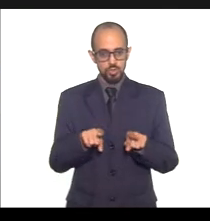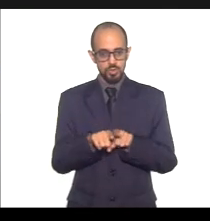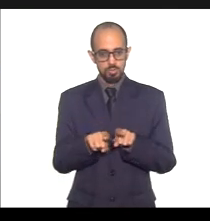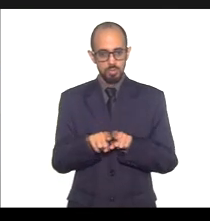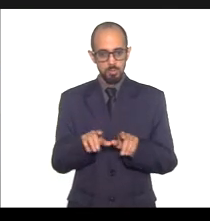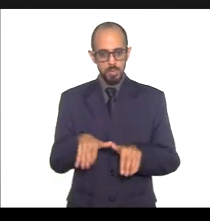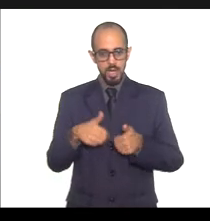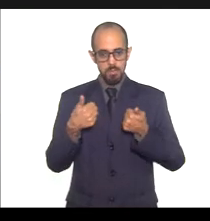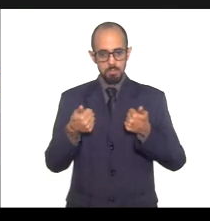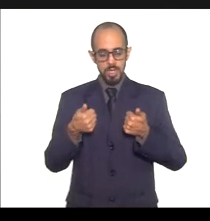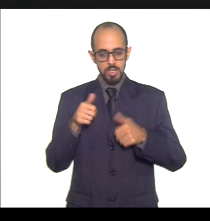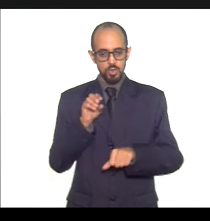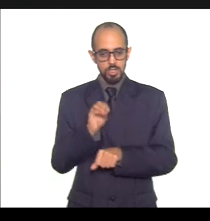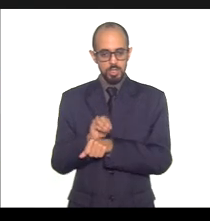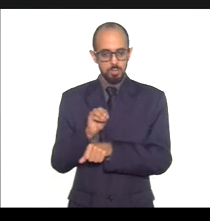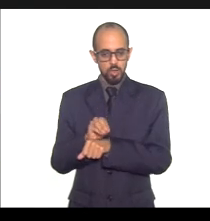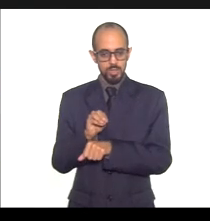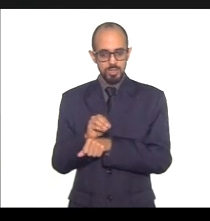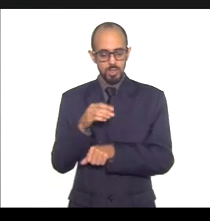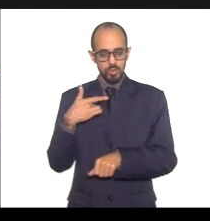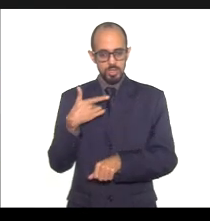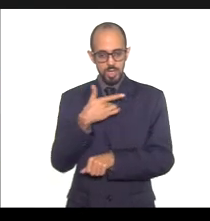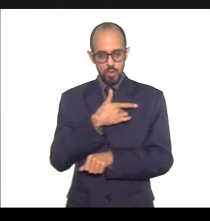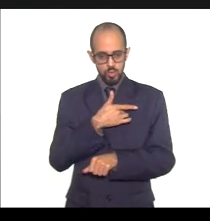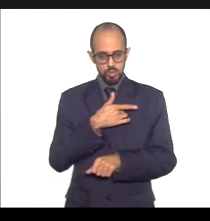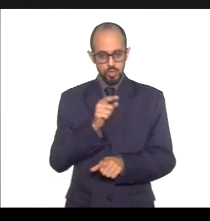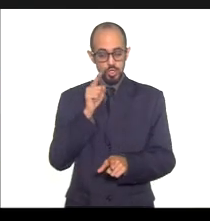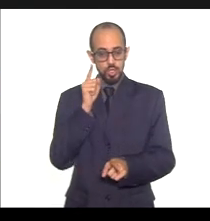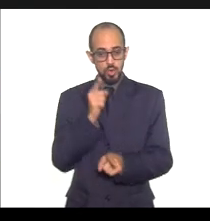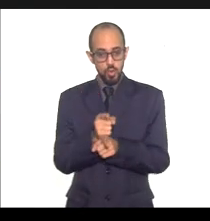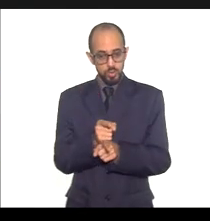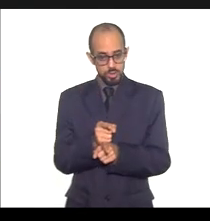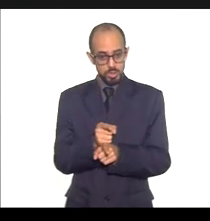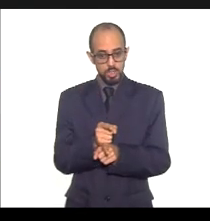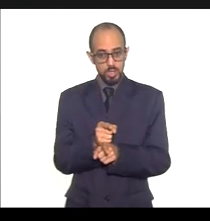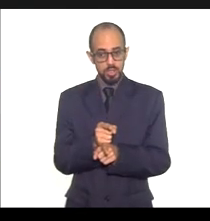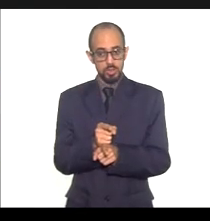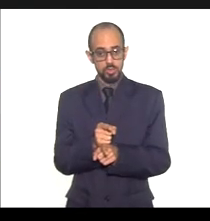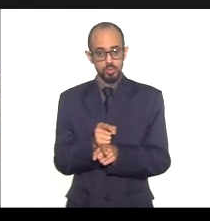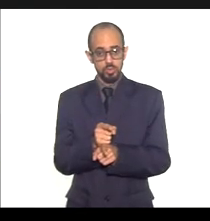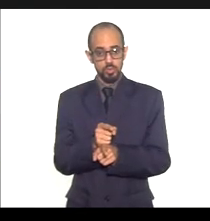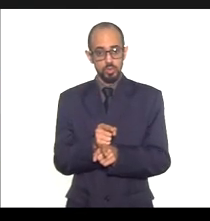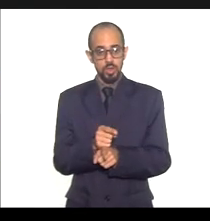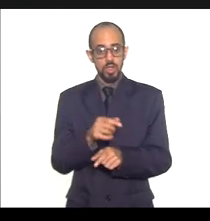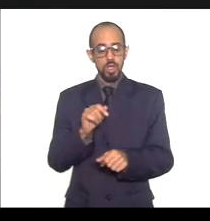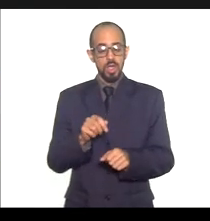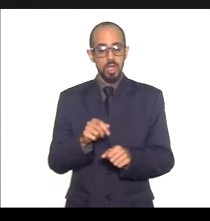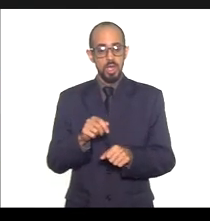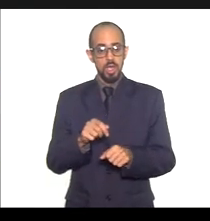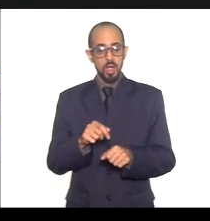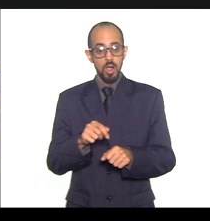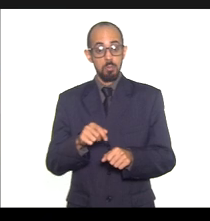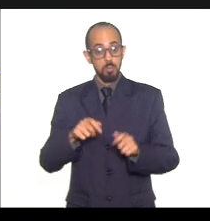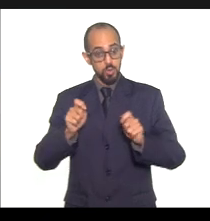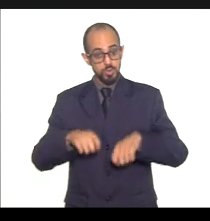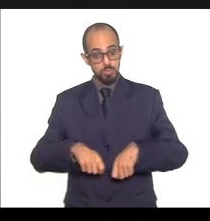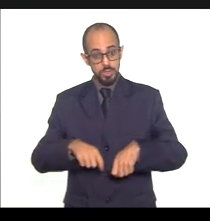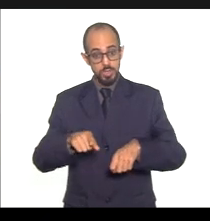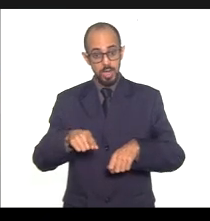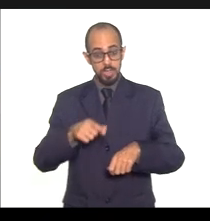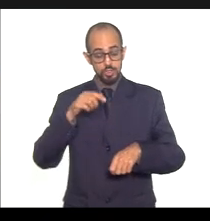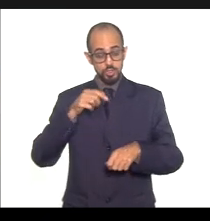à saúde, garantindo detecção precoce e tratamento oportuno, dada a expectativa de aumento